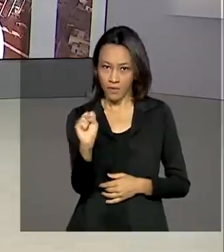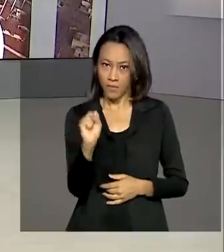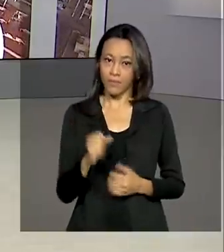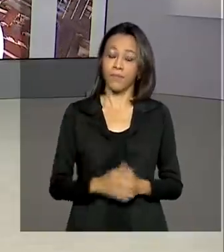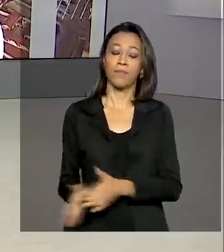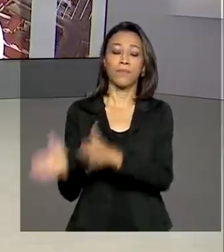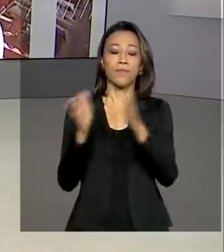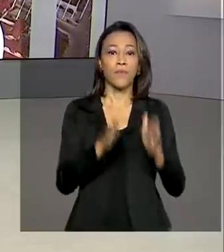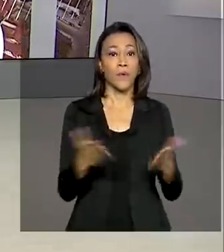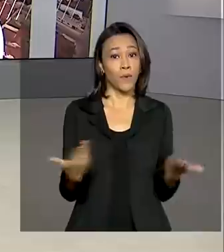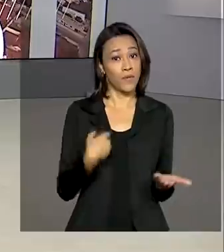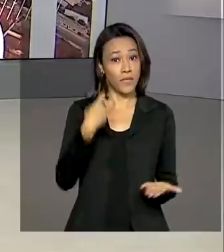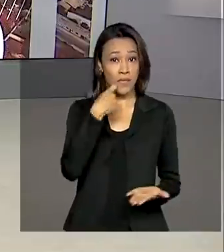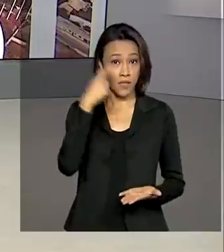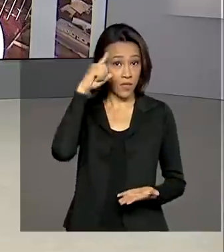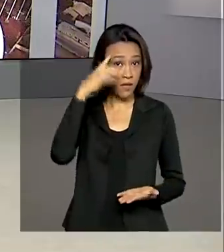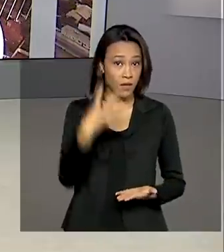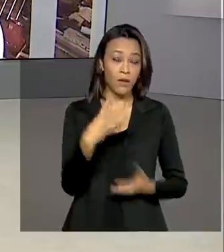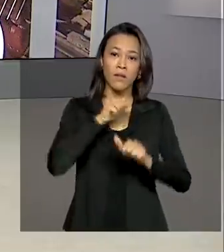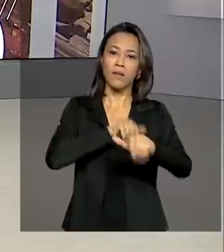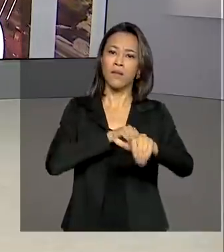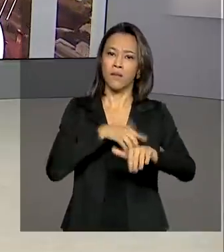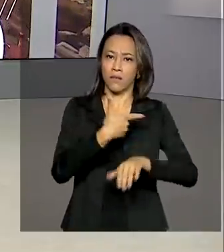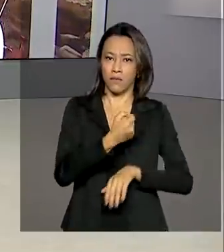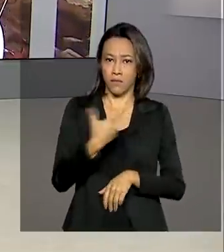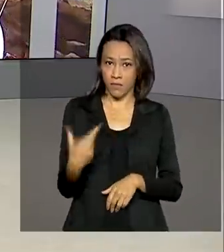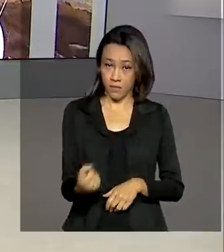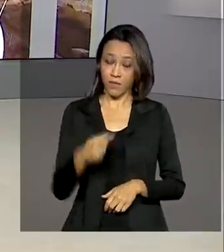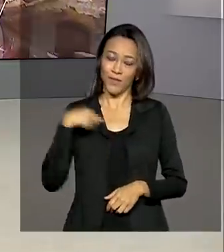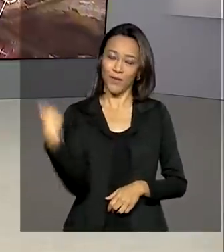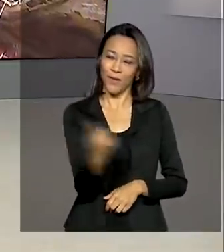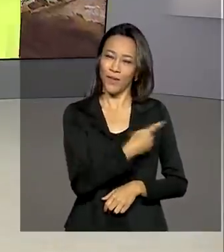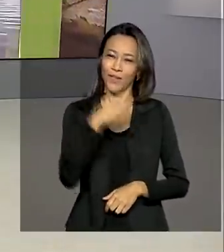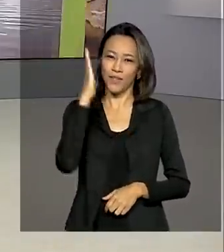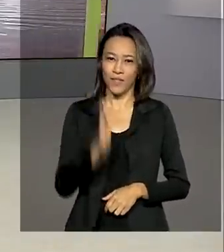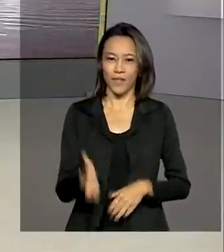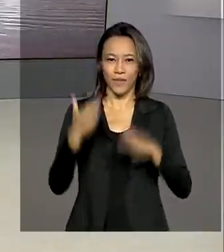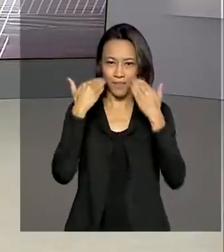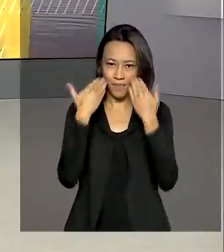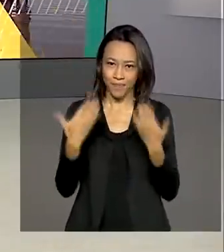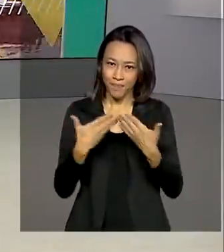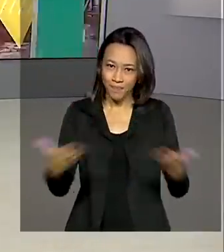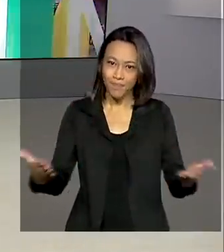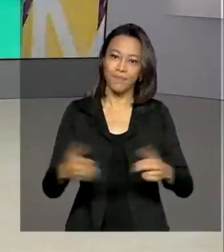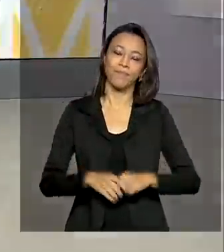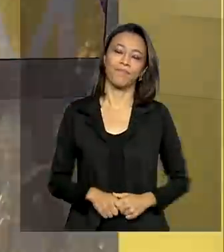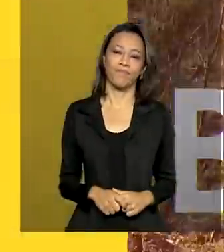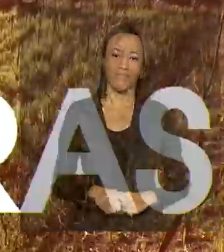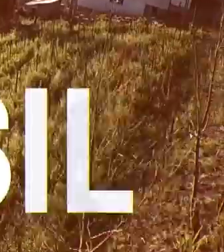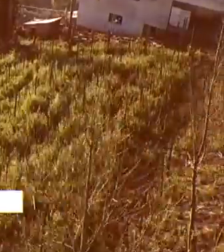Hoje é sexta-feira, 4 de setembro de 2020. O Brasil em Dia começa agora.